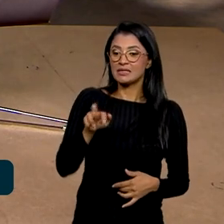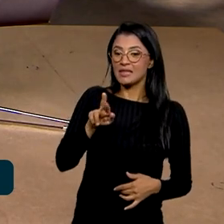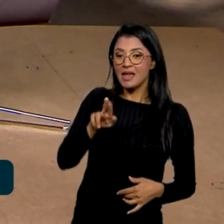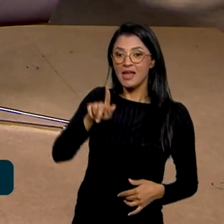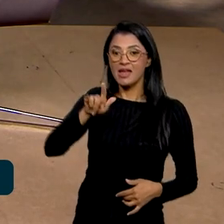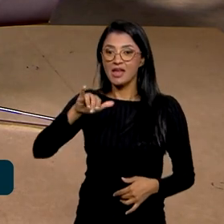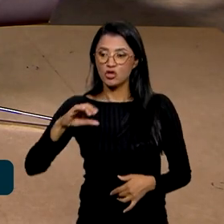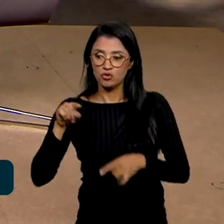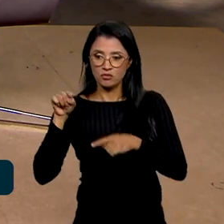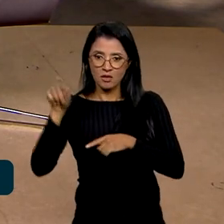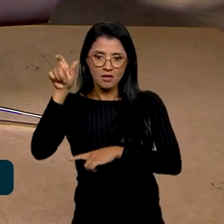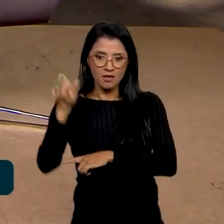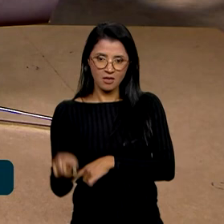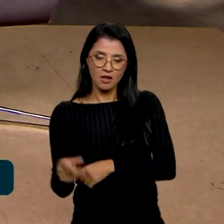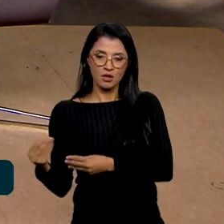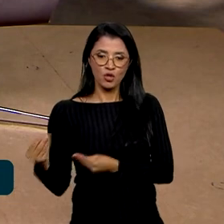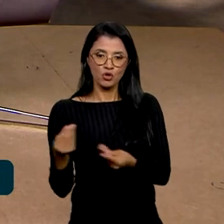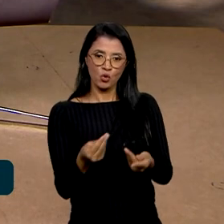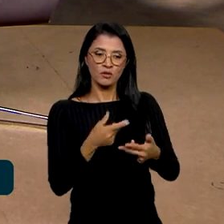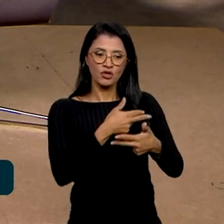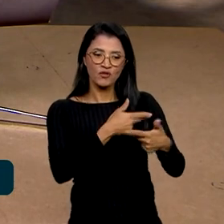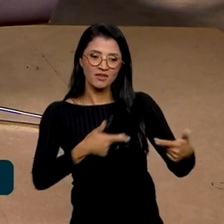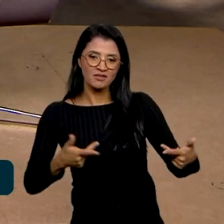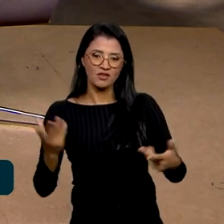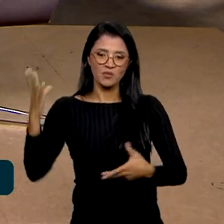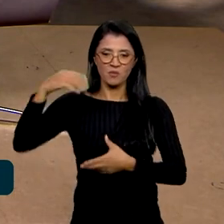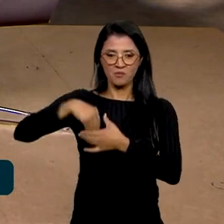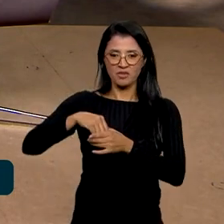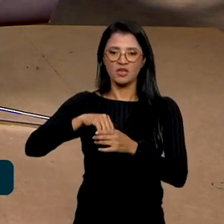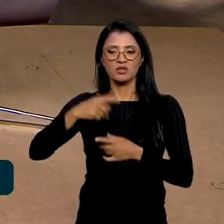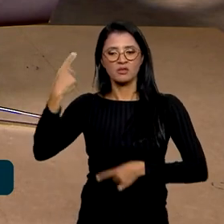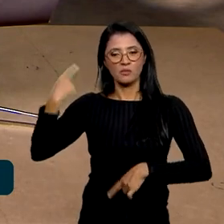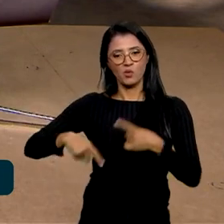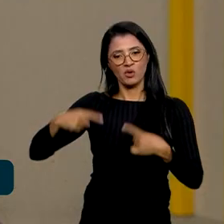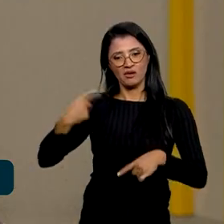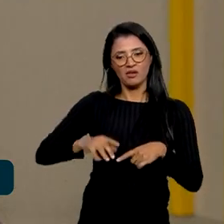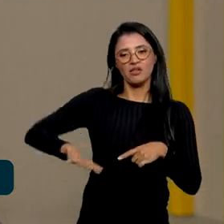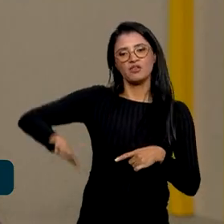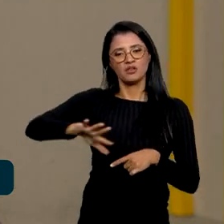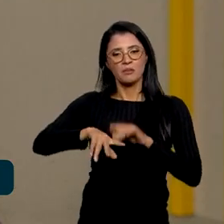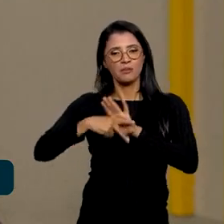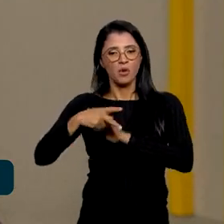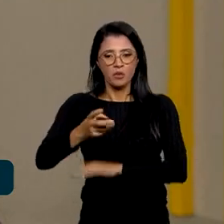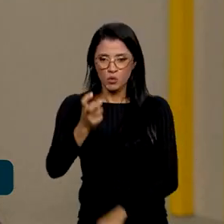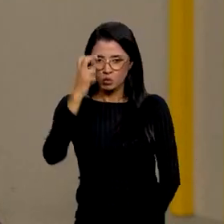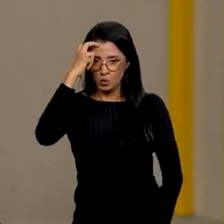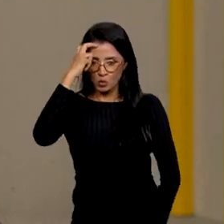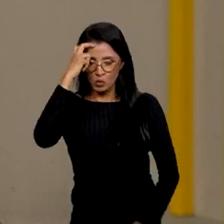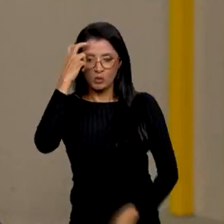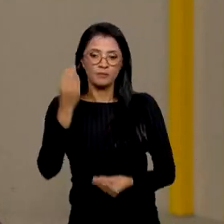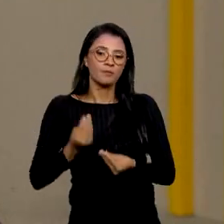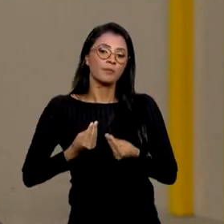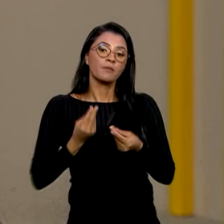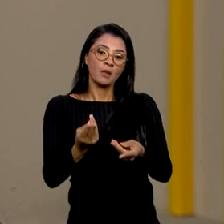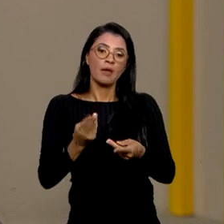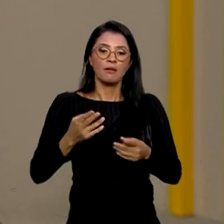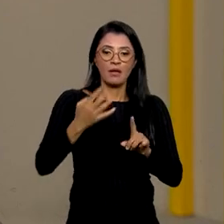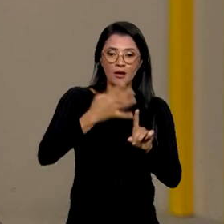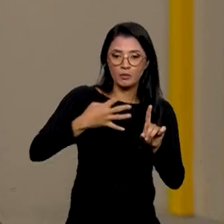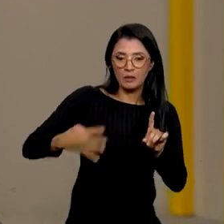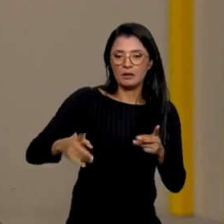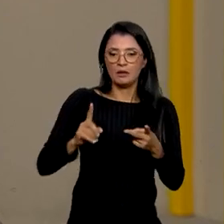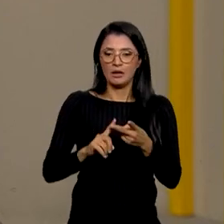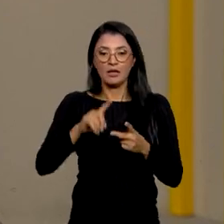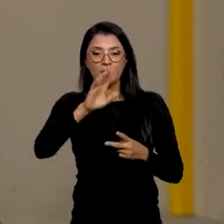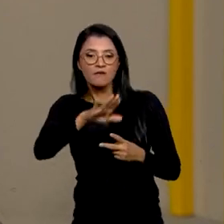a pessoa que trouxe esse campo da diversidade para dentro da macro-política da cultura, colocando a questão LGBT, a questão da